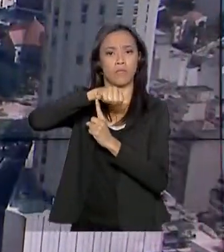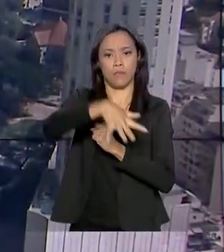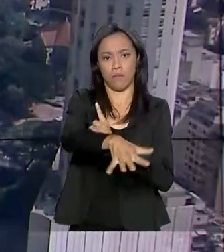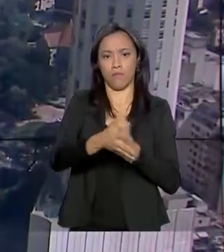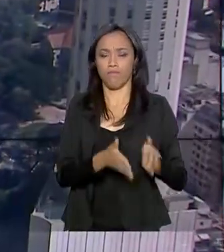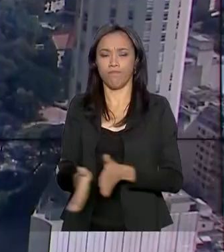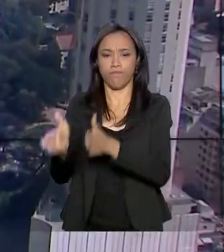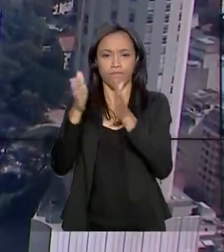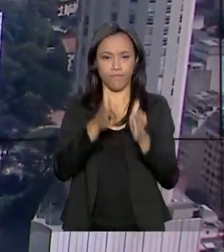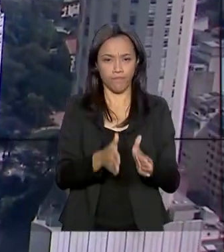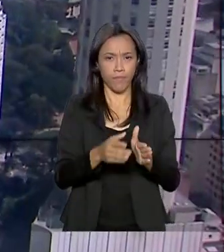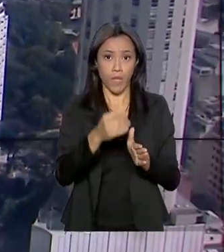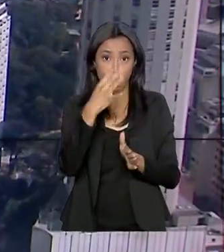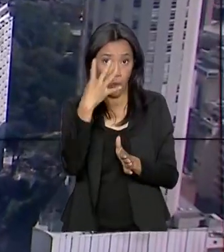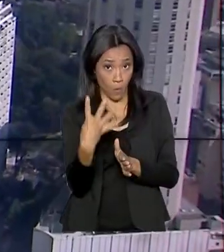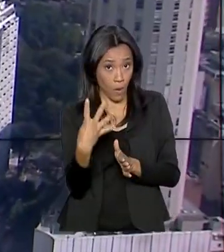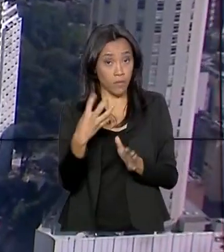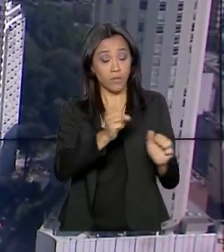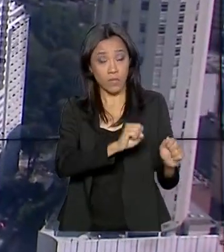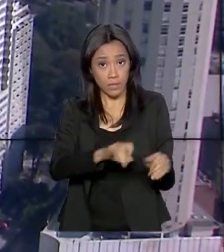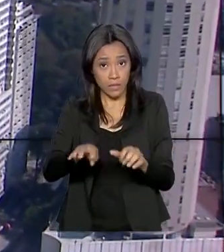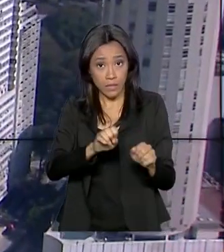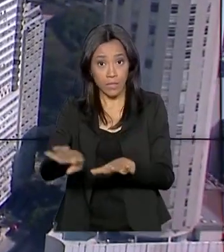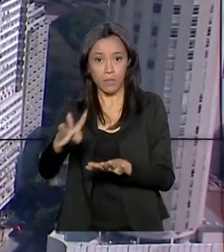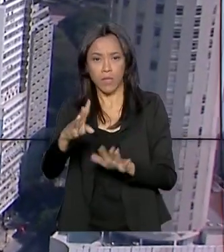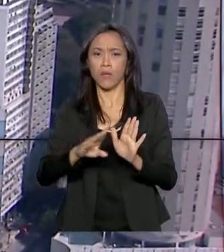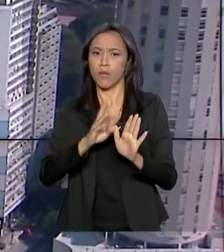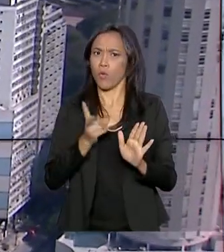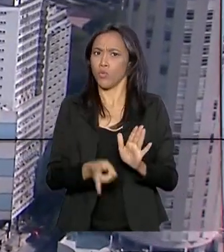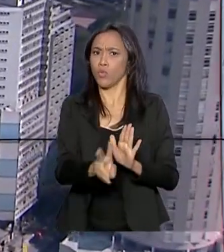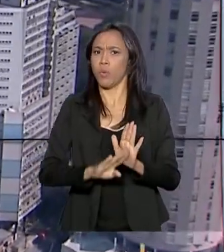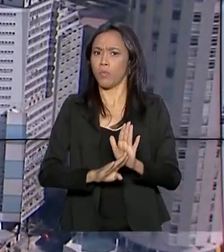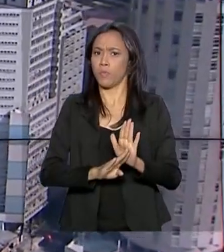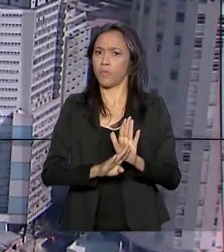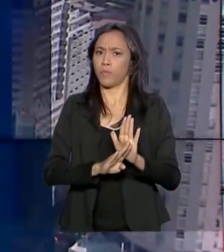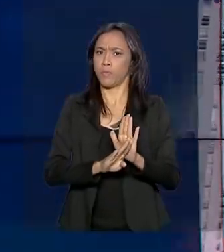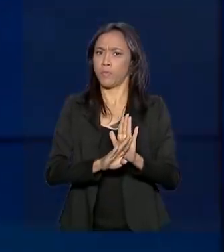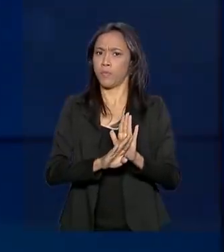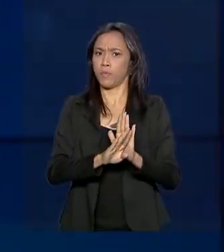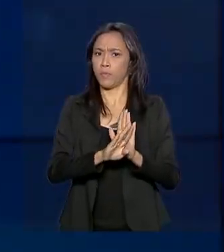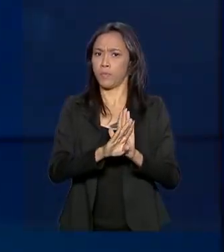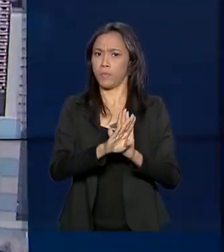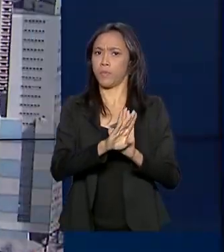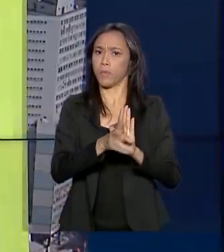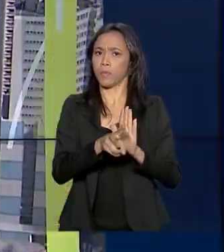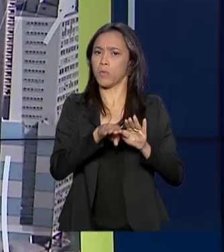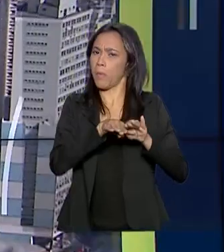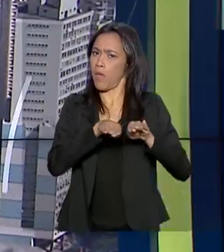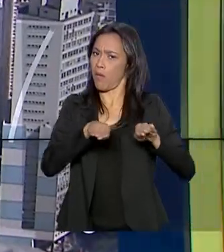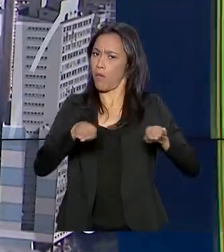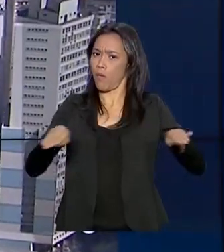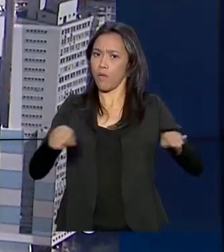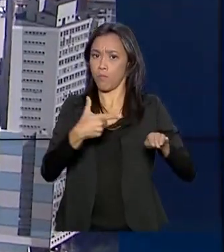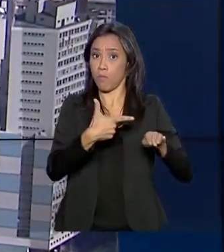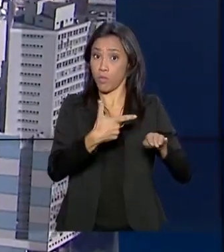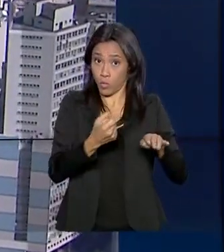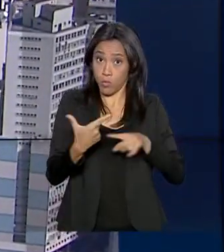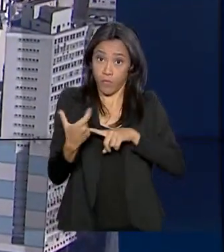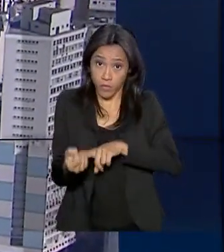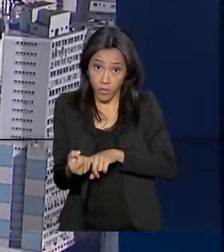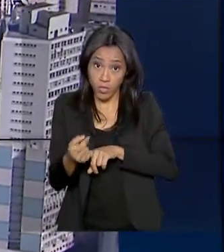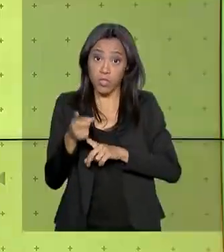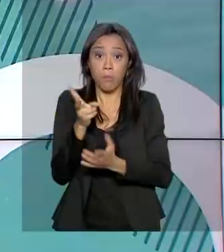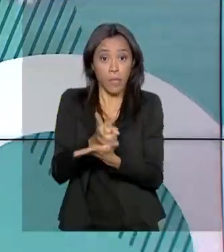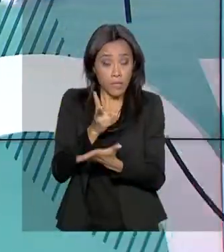Há quatro semanas, a estimativa de alta vem se mantendo praticamente a mesma. Para 2020, o mercado financeiro manteve a